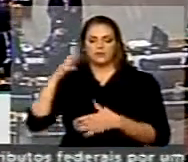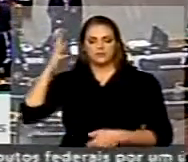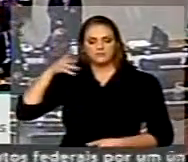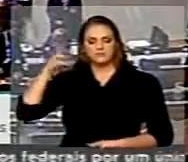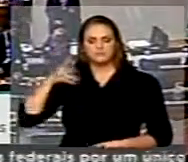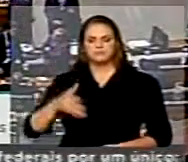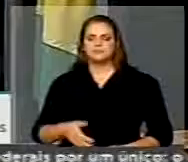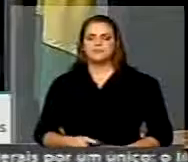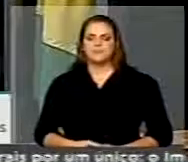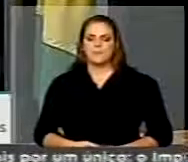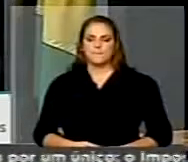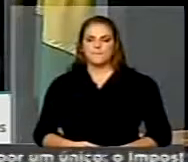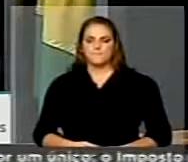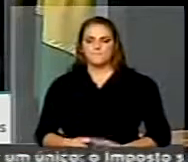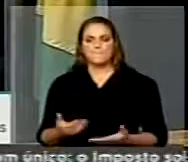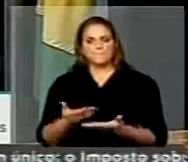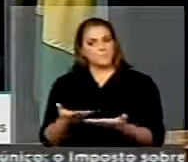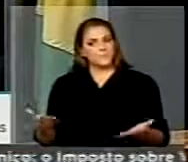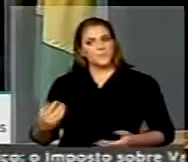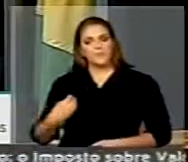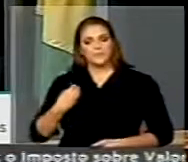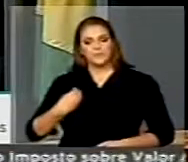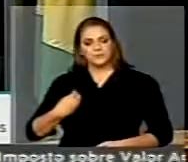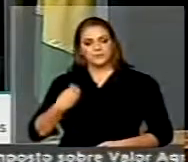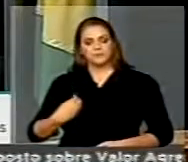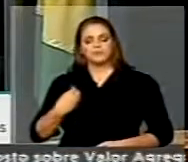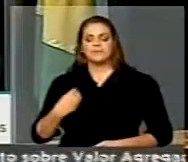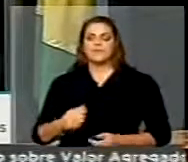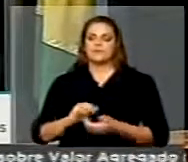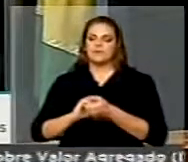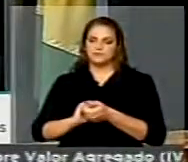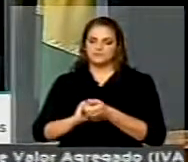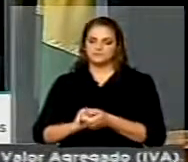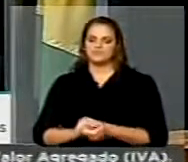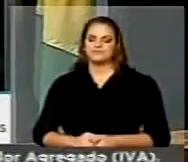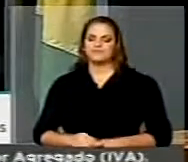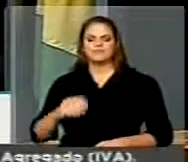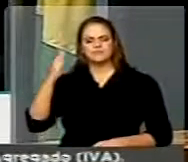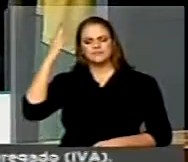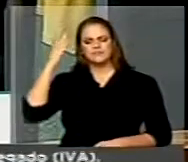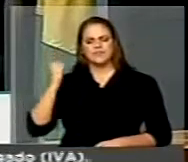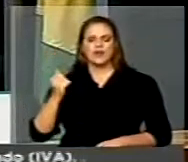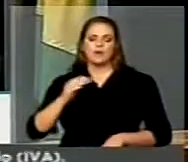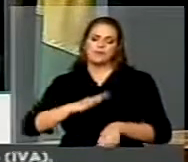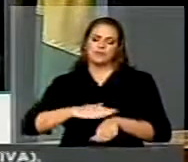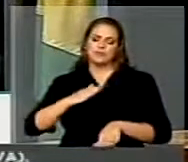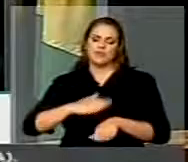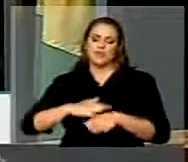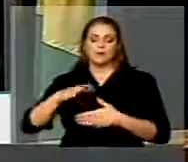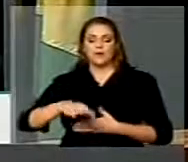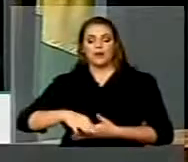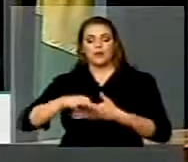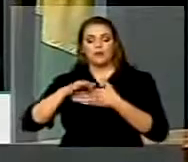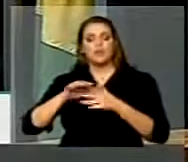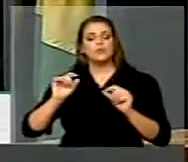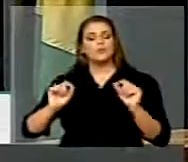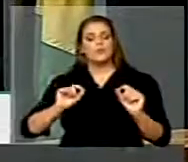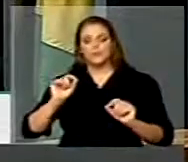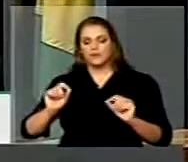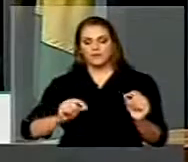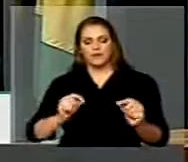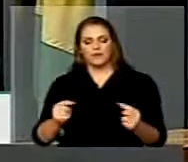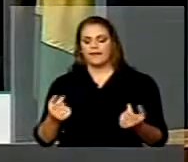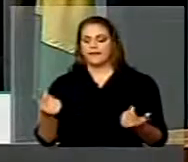deputados, normalmente que o horário das lideranças é utilizado para se tratar das questões de